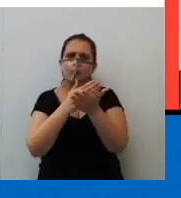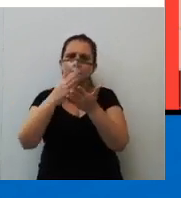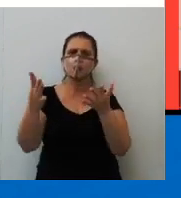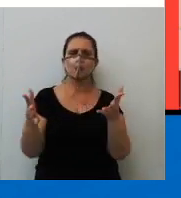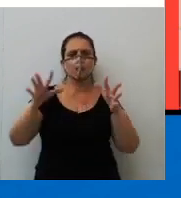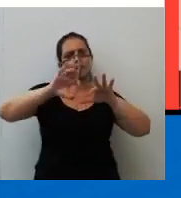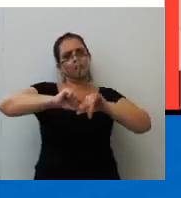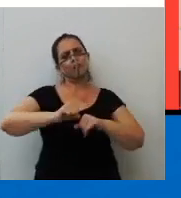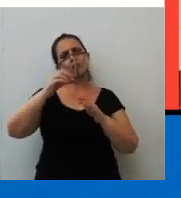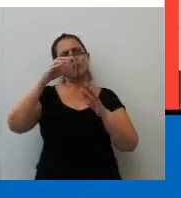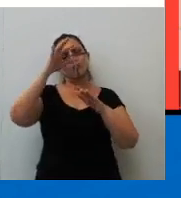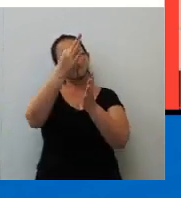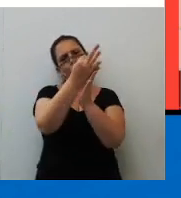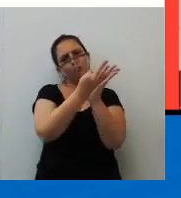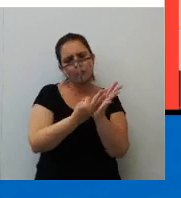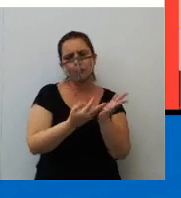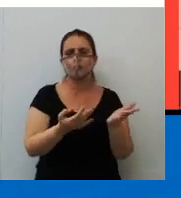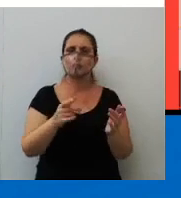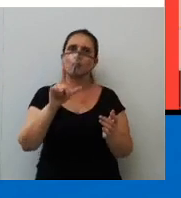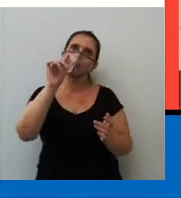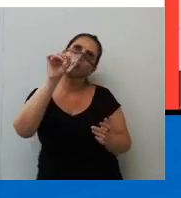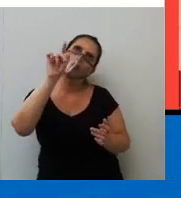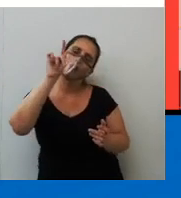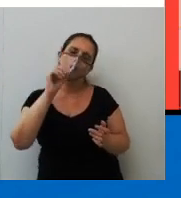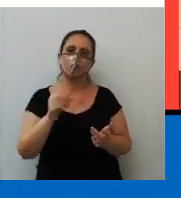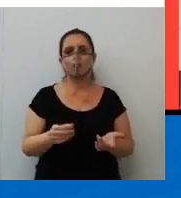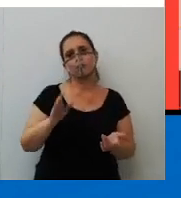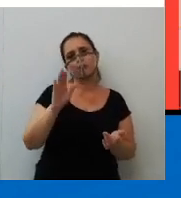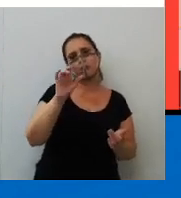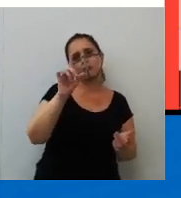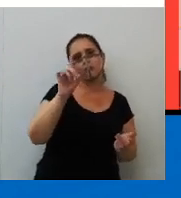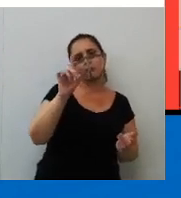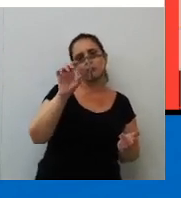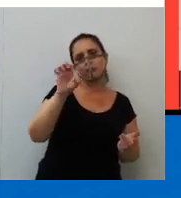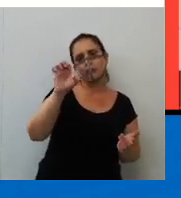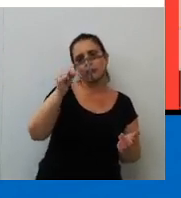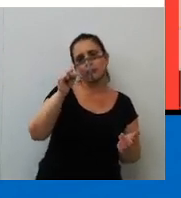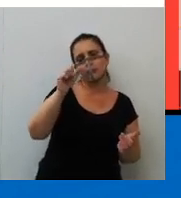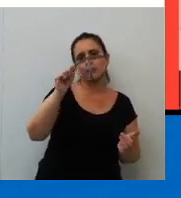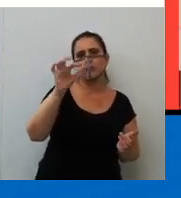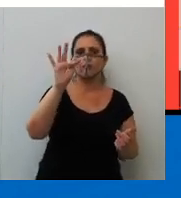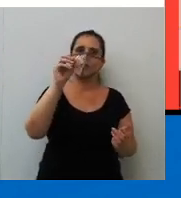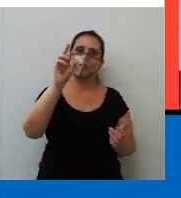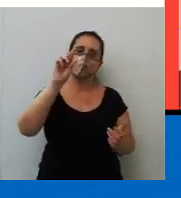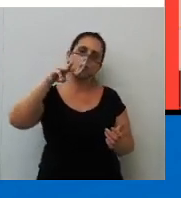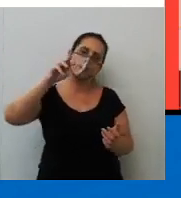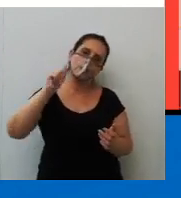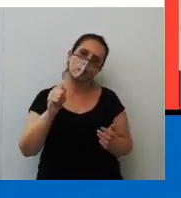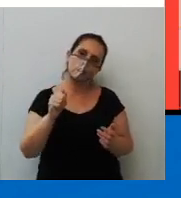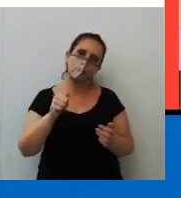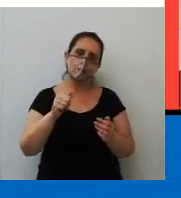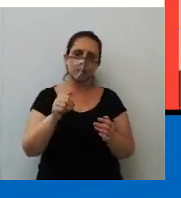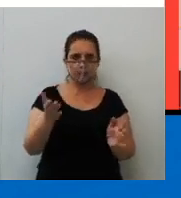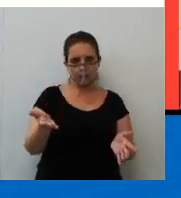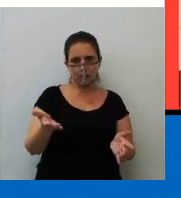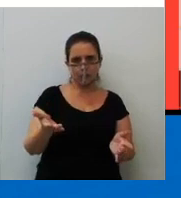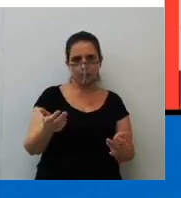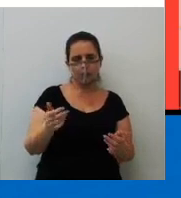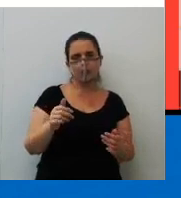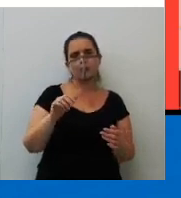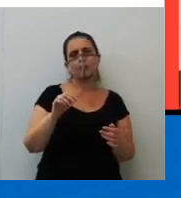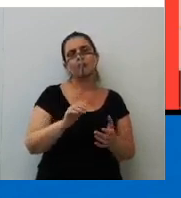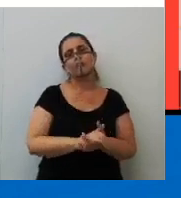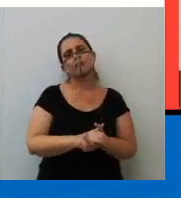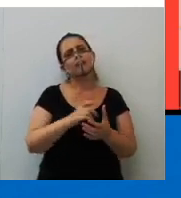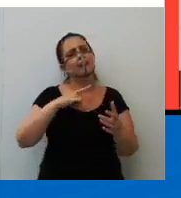texto. Portanto, logo, dessa forma, sendo assim, tá? Beleza? Tem uma porrada. gente,